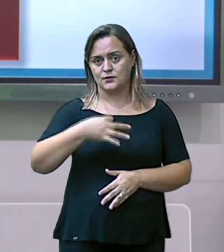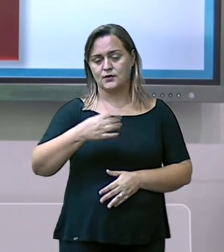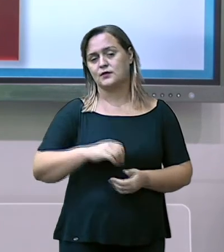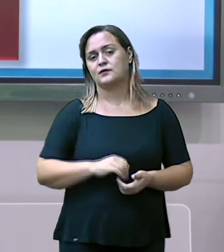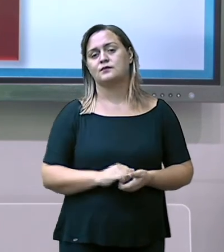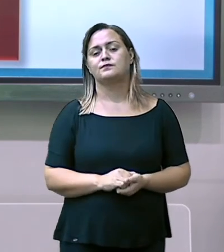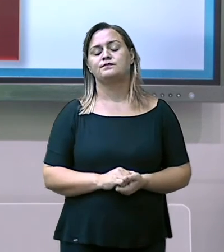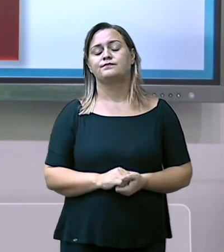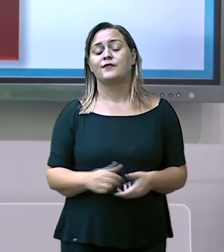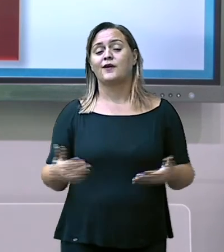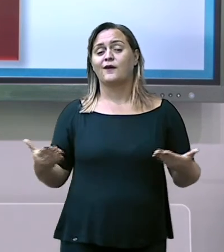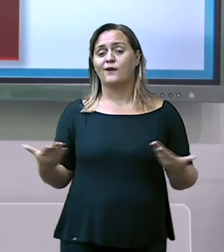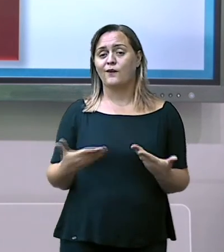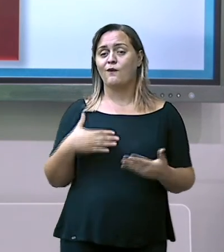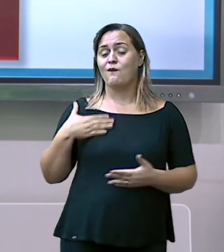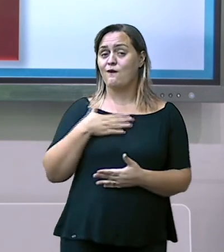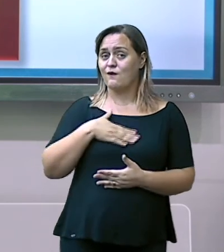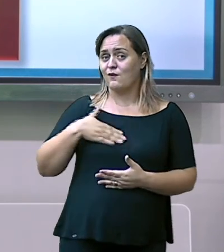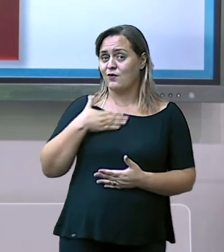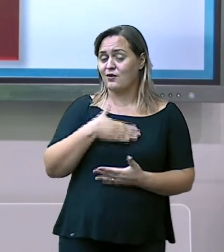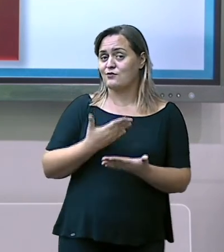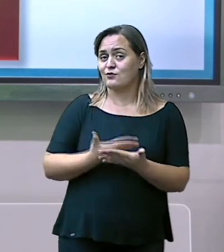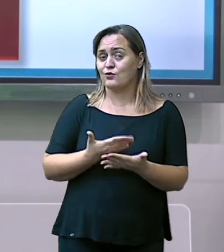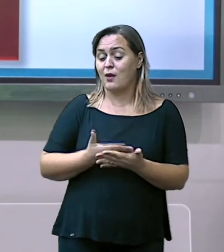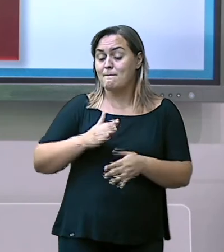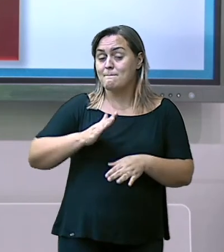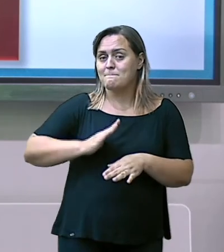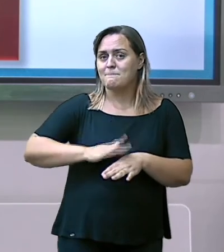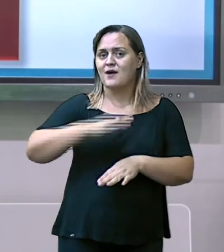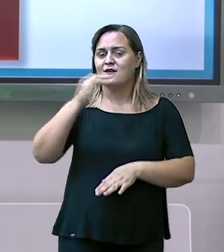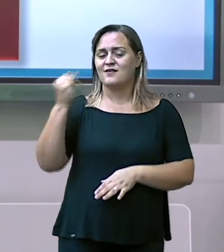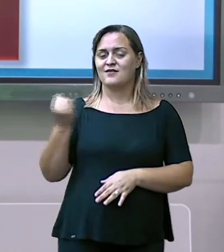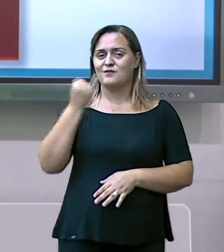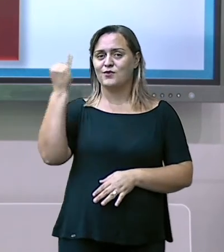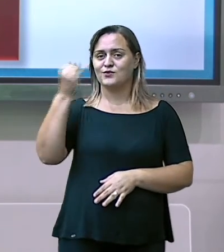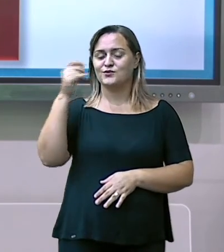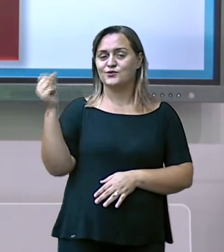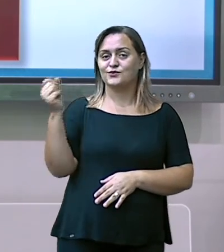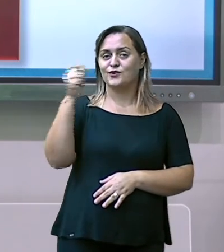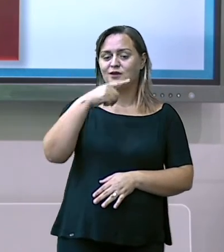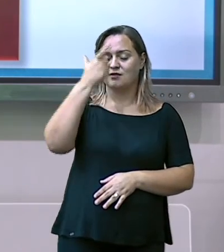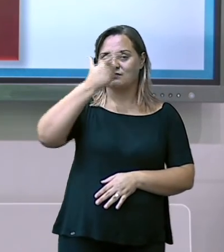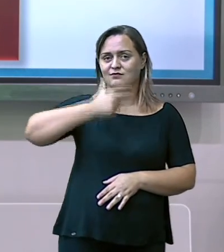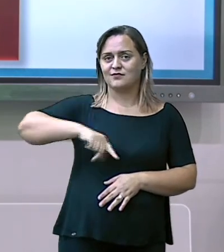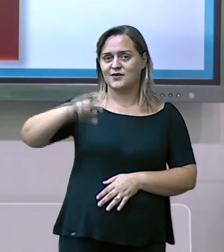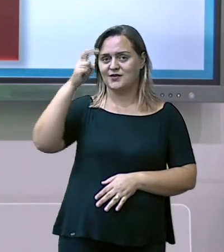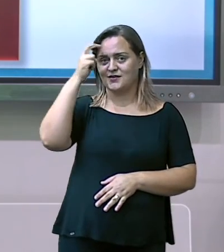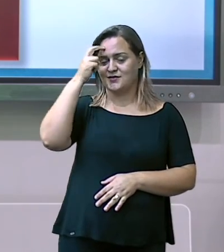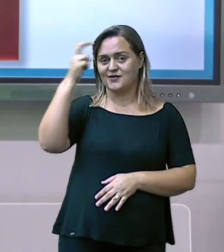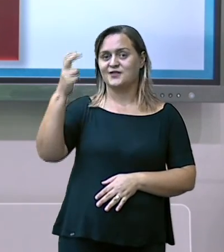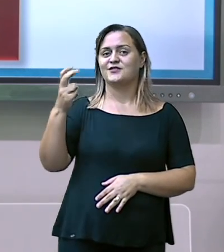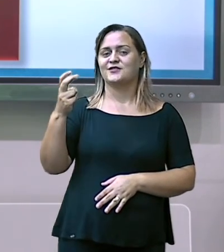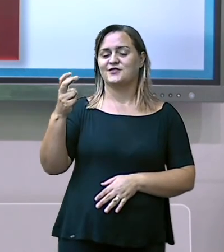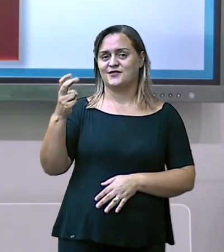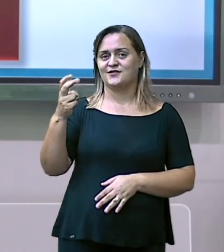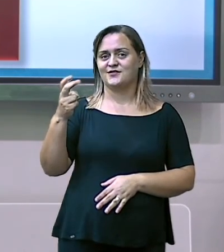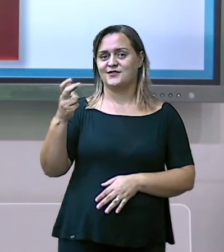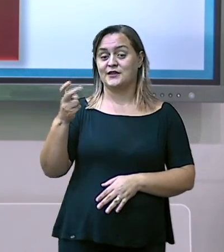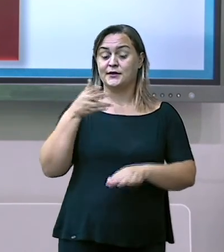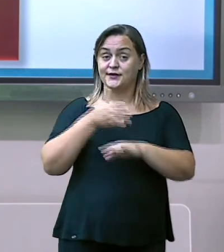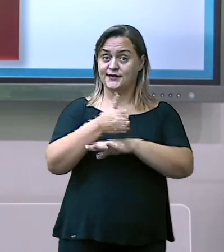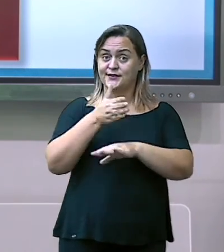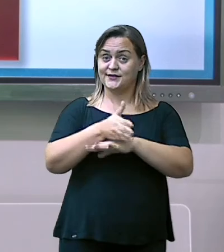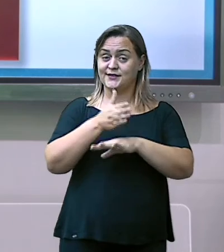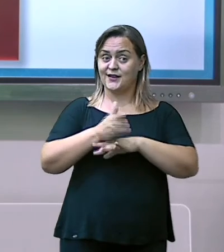Gostar de estudar é mais importante que ser inteligente. Entrar na plataforma